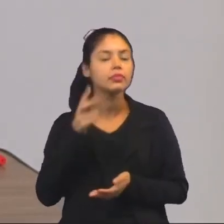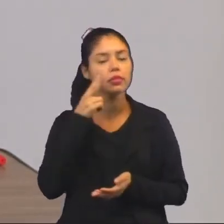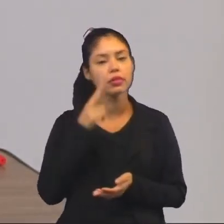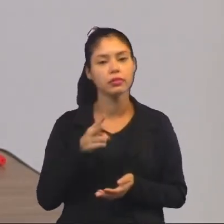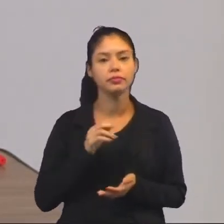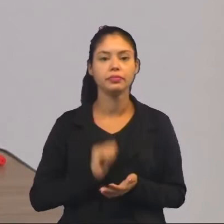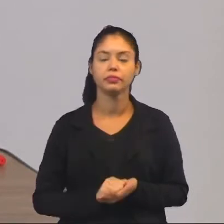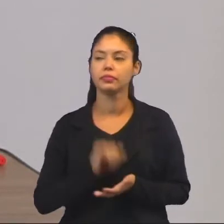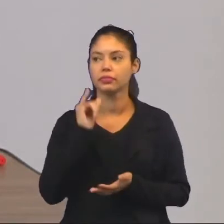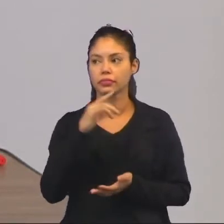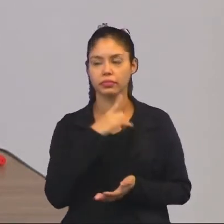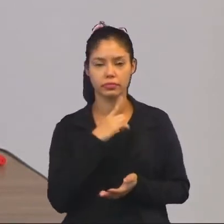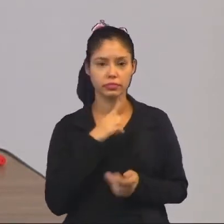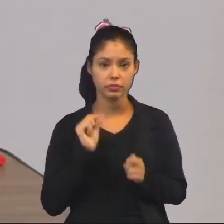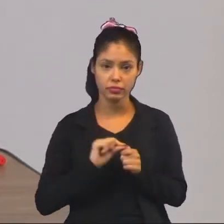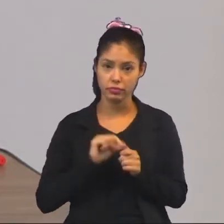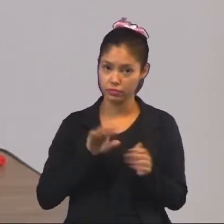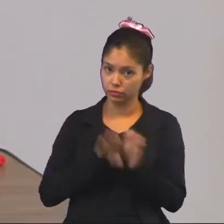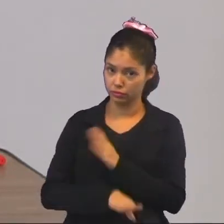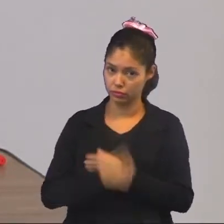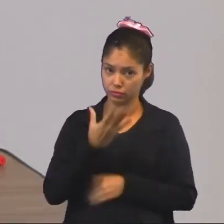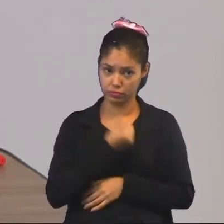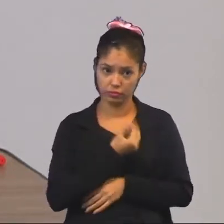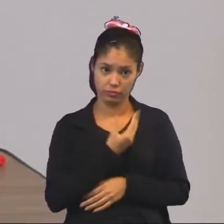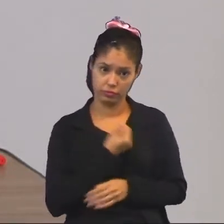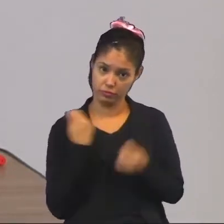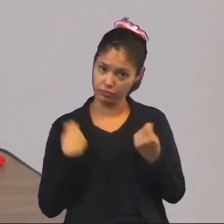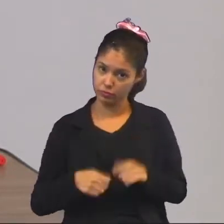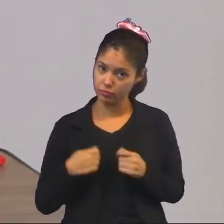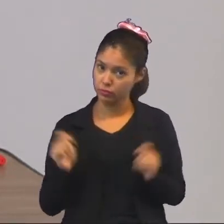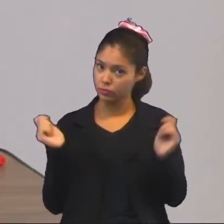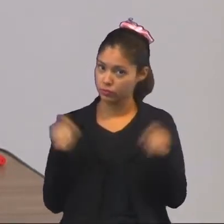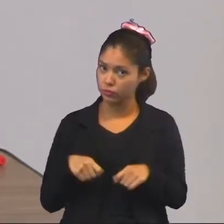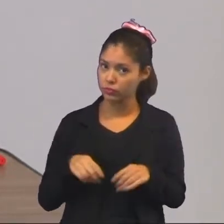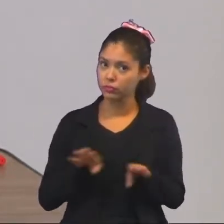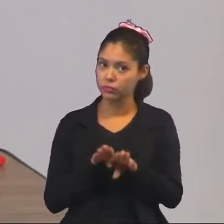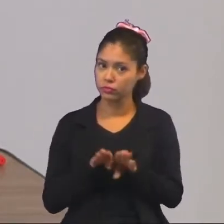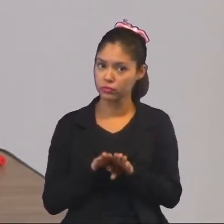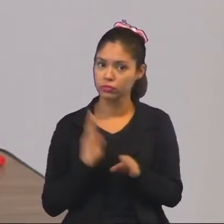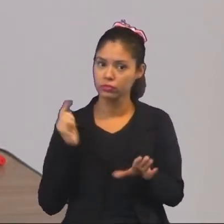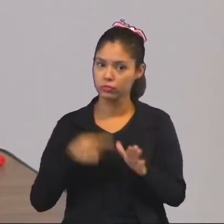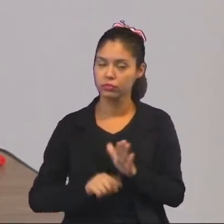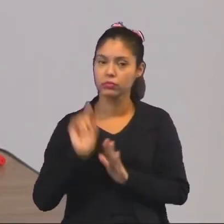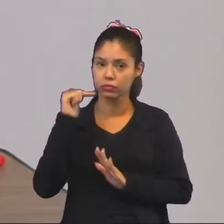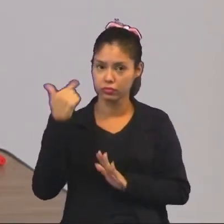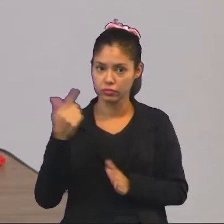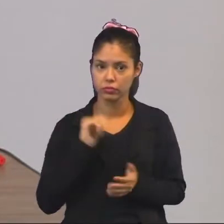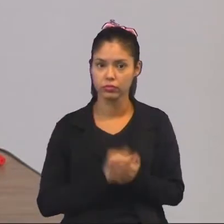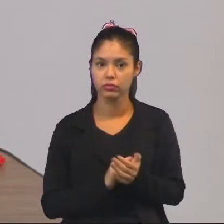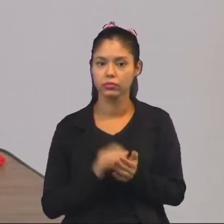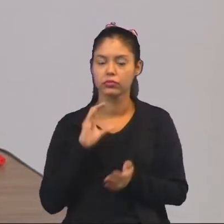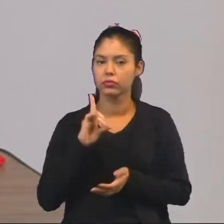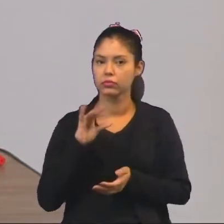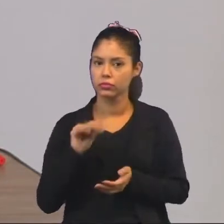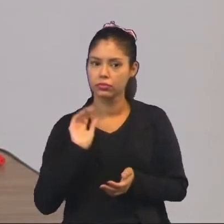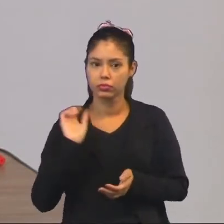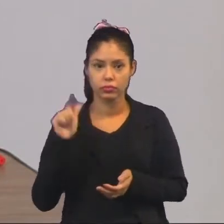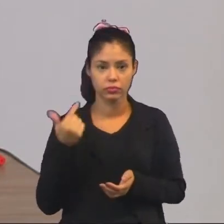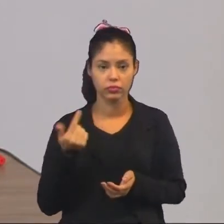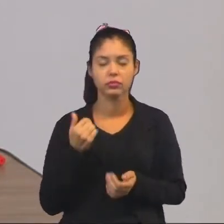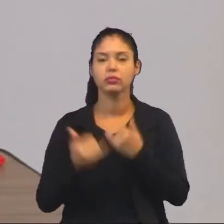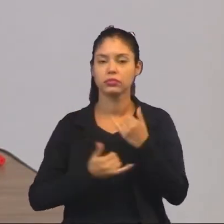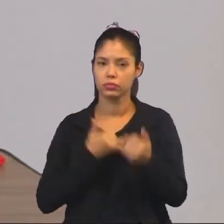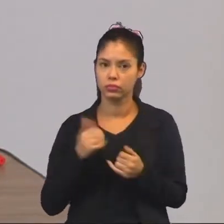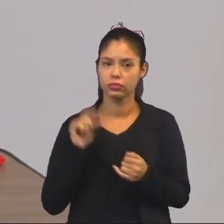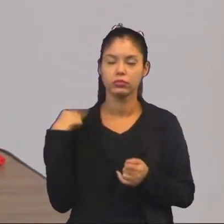vimos? Se eu for tirar um número, eu tenho as possibilidades de tirar dentro daquele dado ou daquele